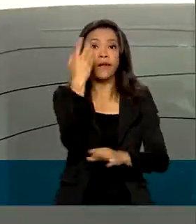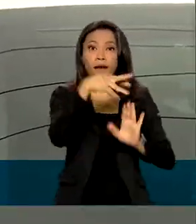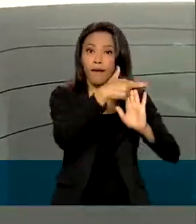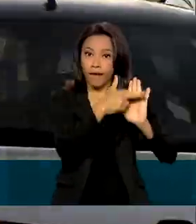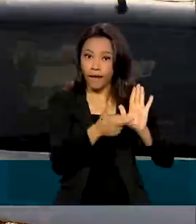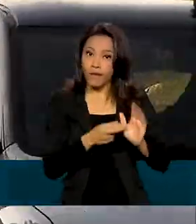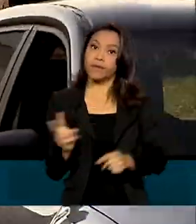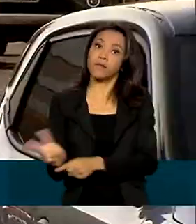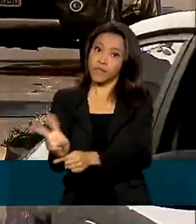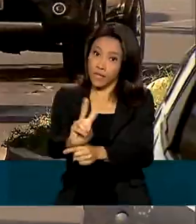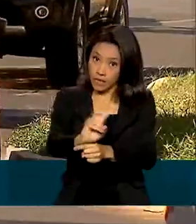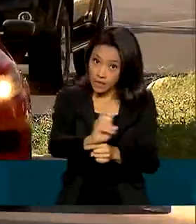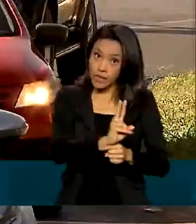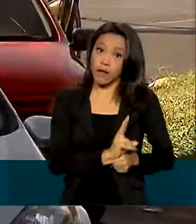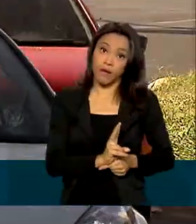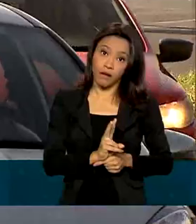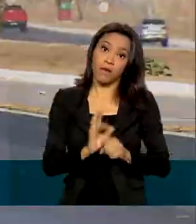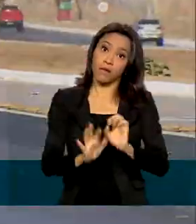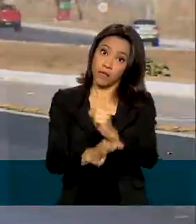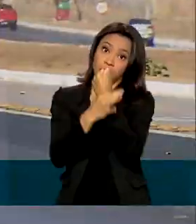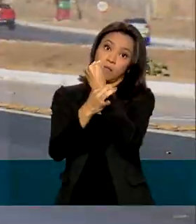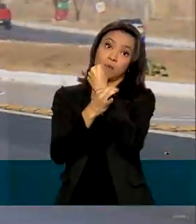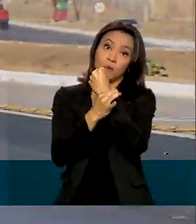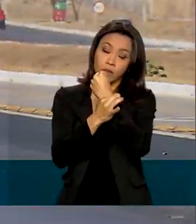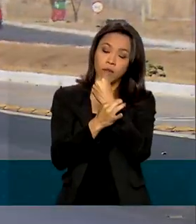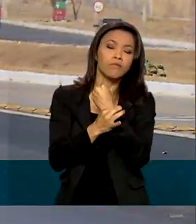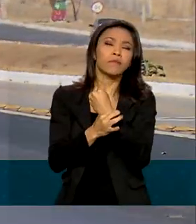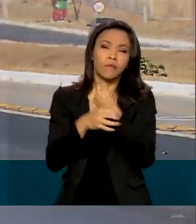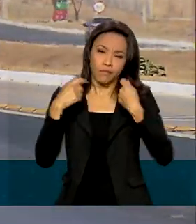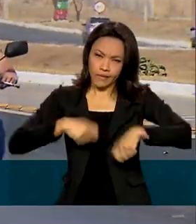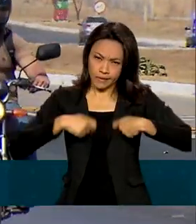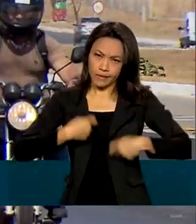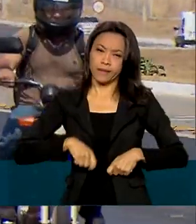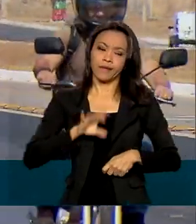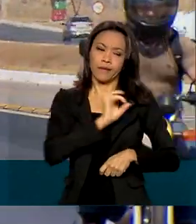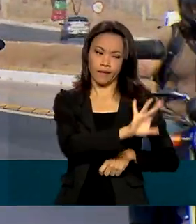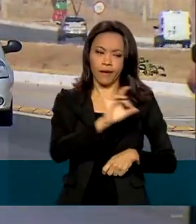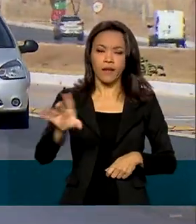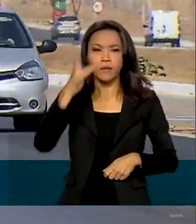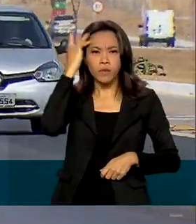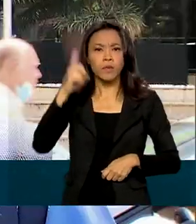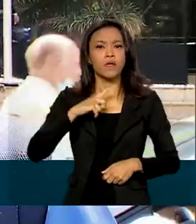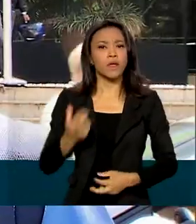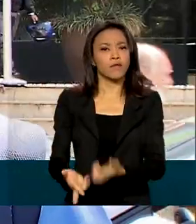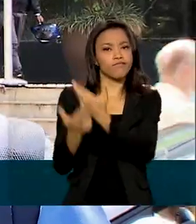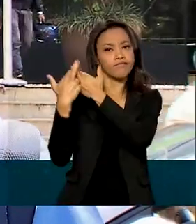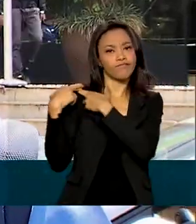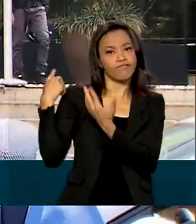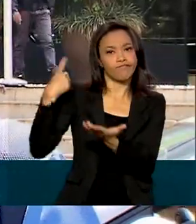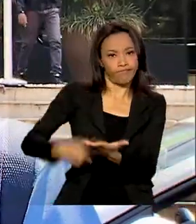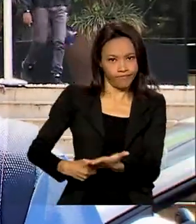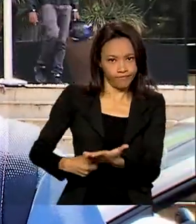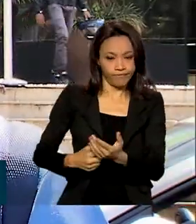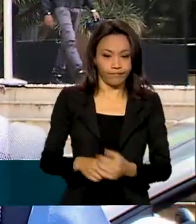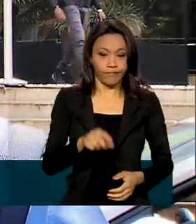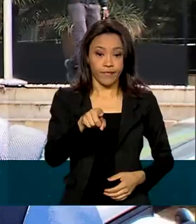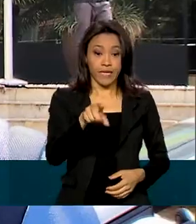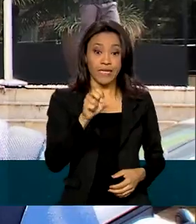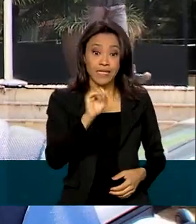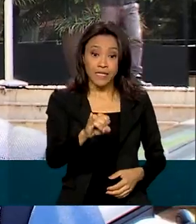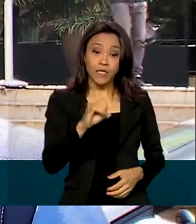fiscalizar. Mas um tráfego seguro exige também que cada um cumpra a sua parte. Se todo mundo